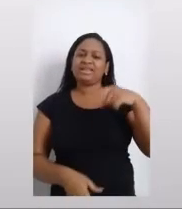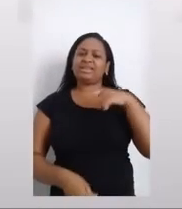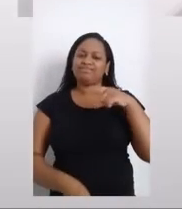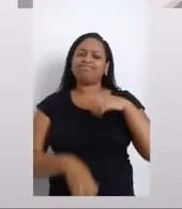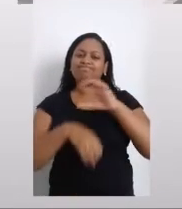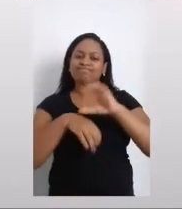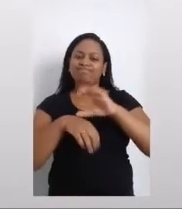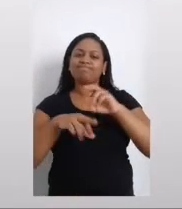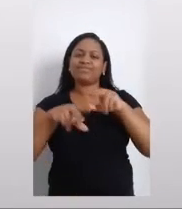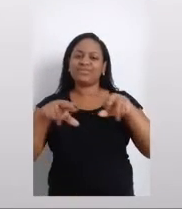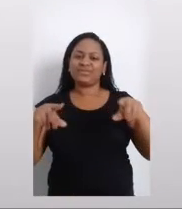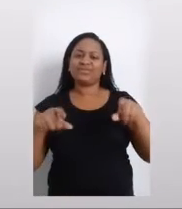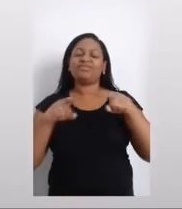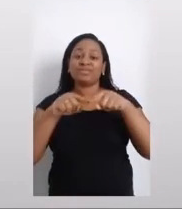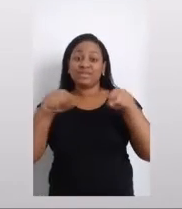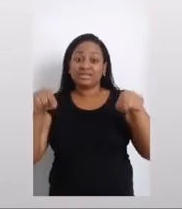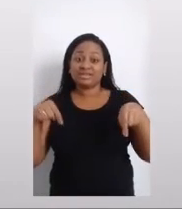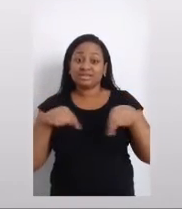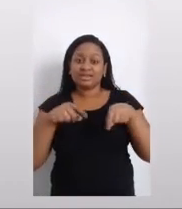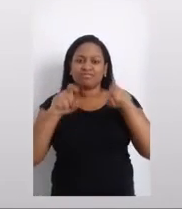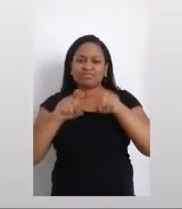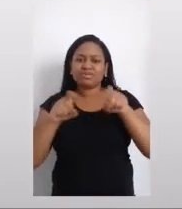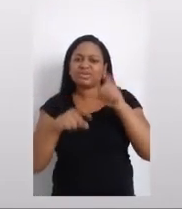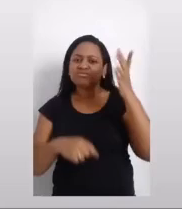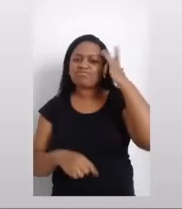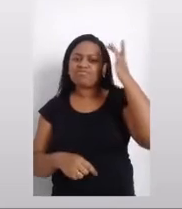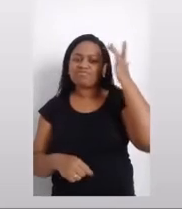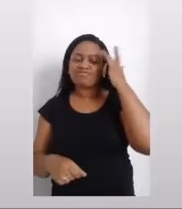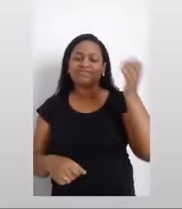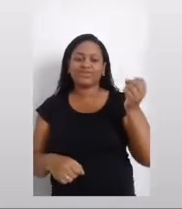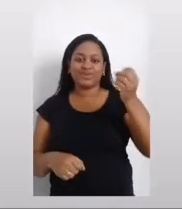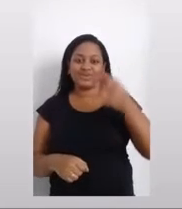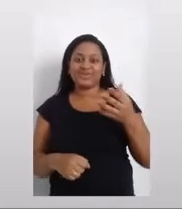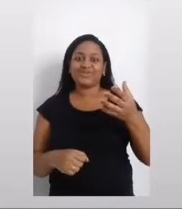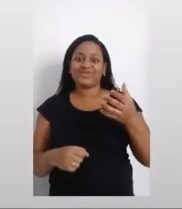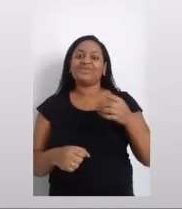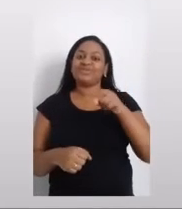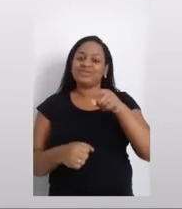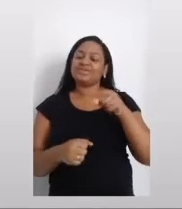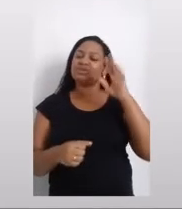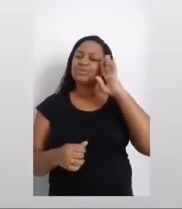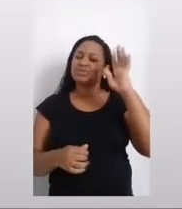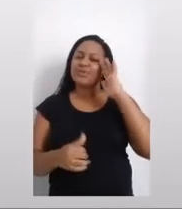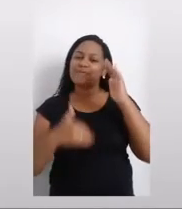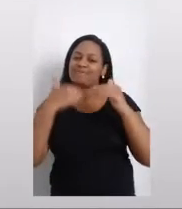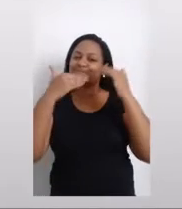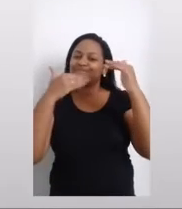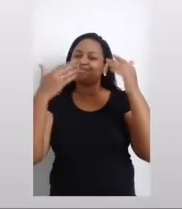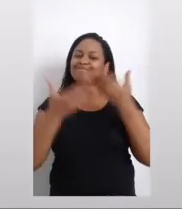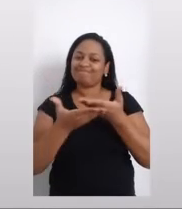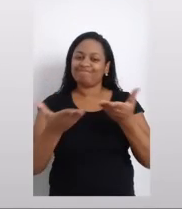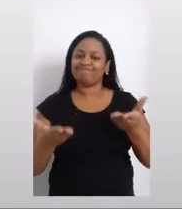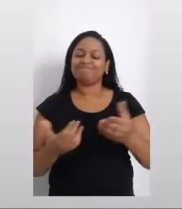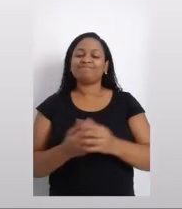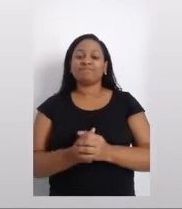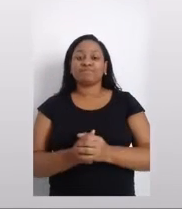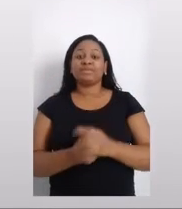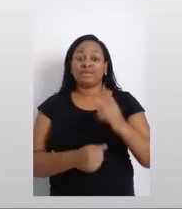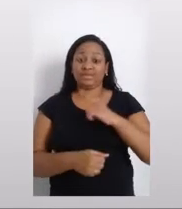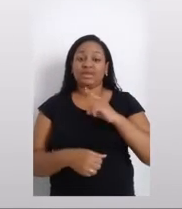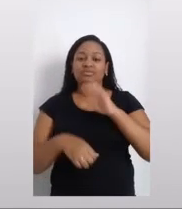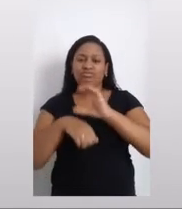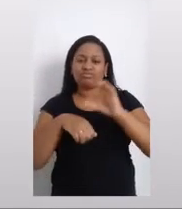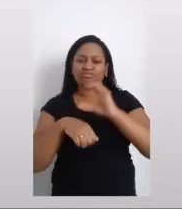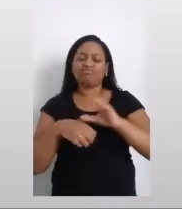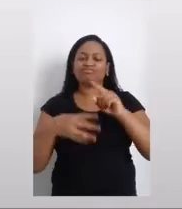encontrará laboratórios de última geração para aprimorar os seus sonhos, por meio de